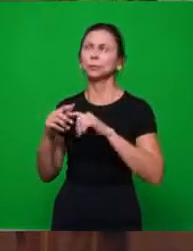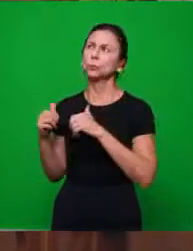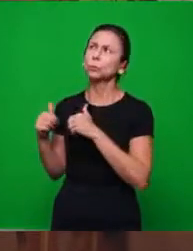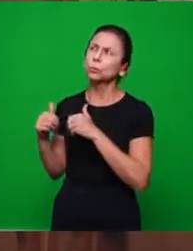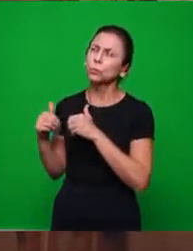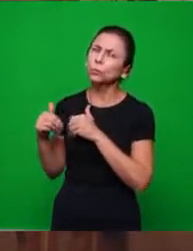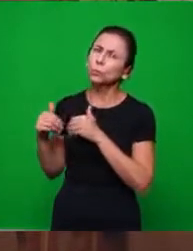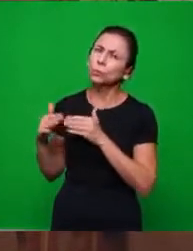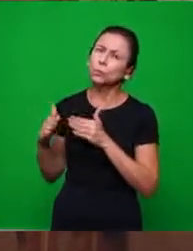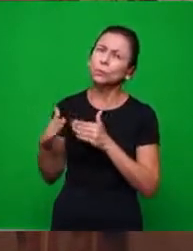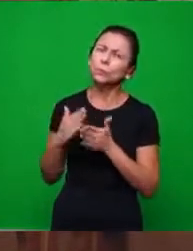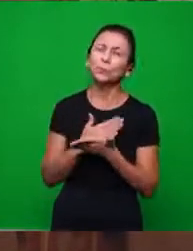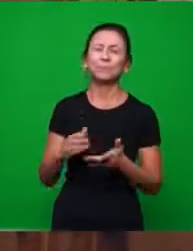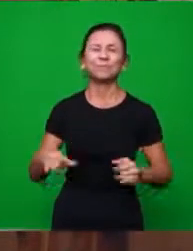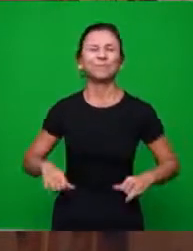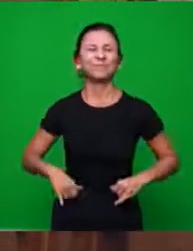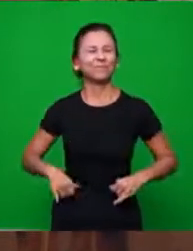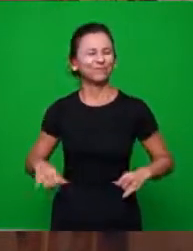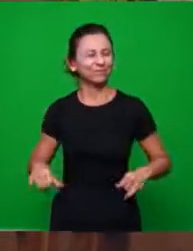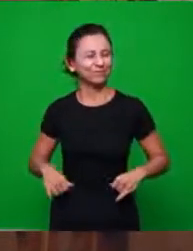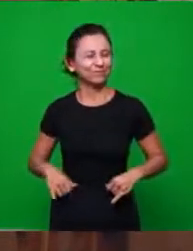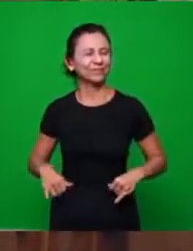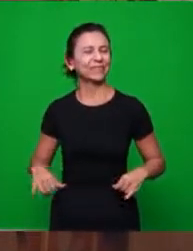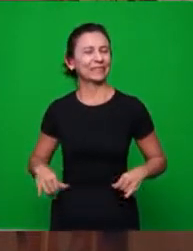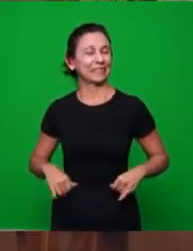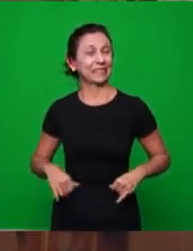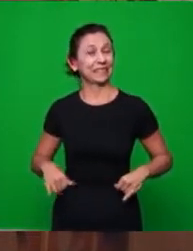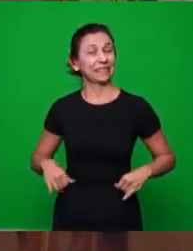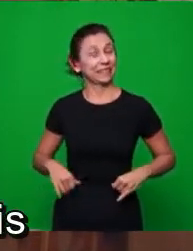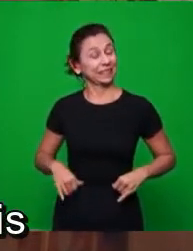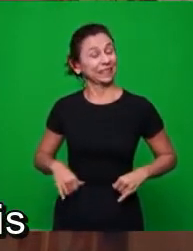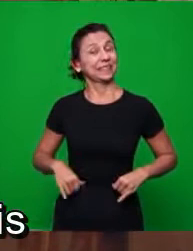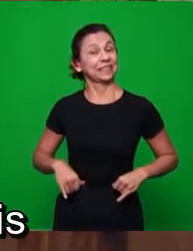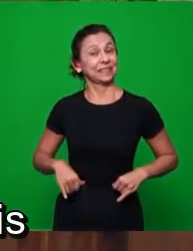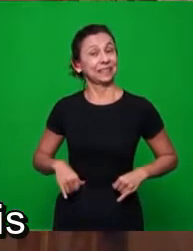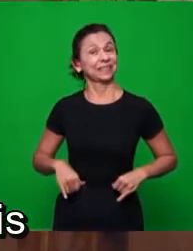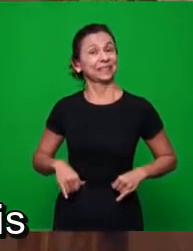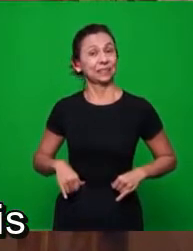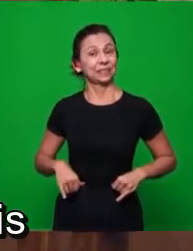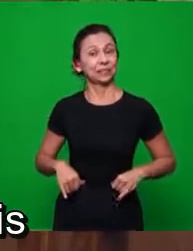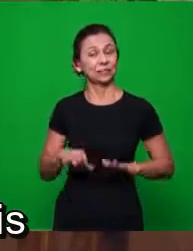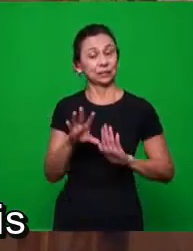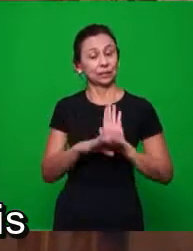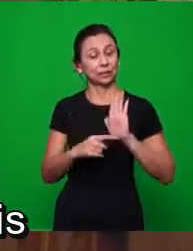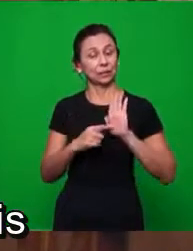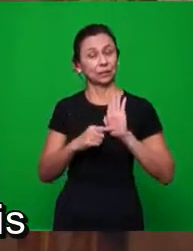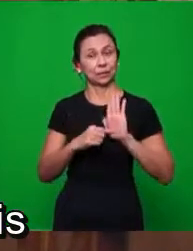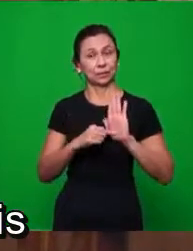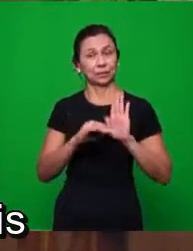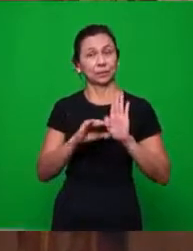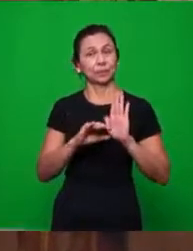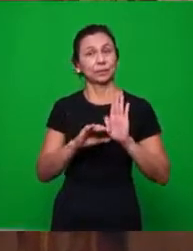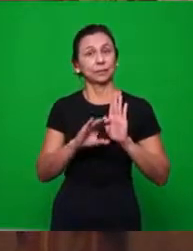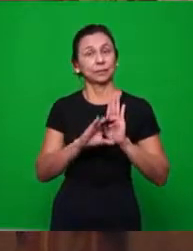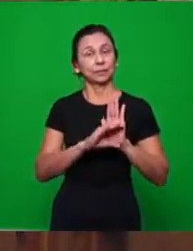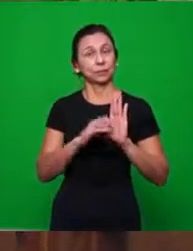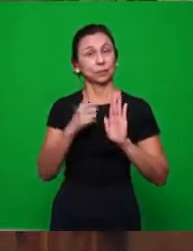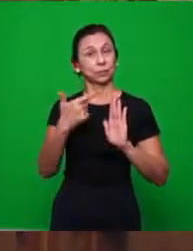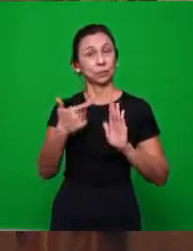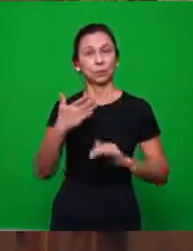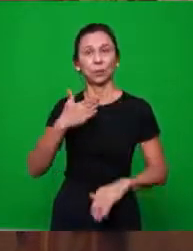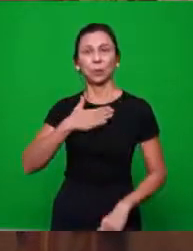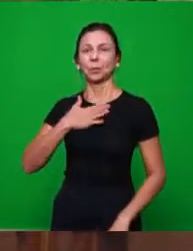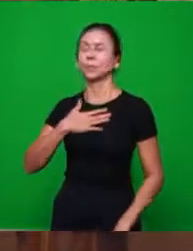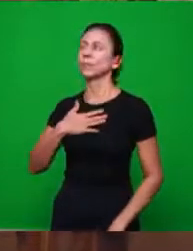começa a sofrer, e diz assim, a igreja diz, diz no texto, no segundo capítulo, diz assim, o meu